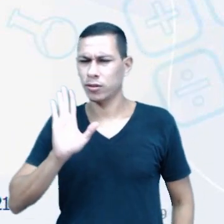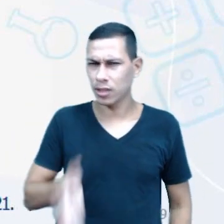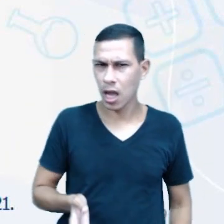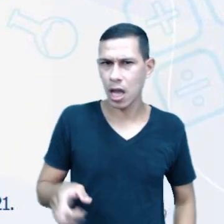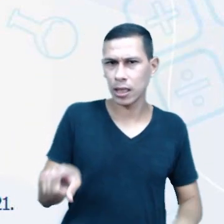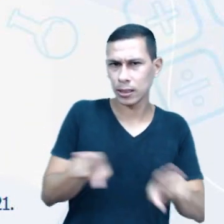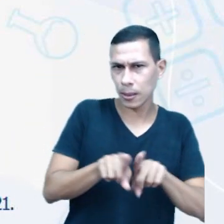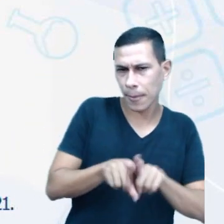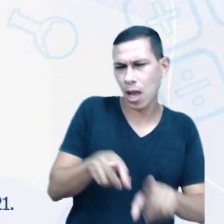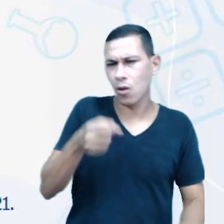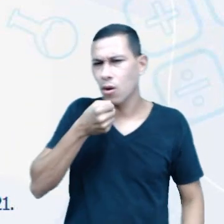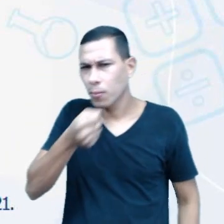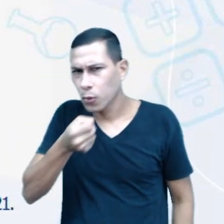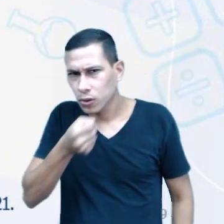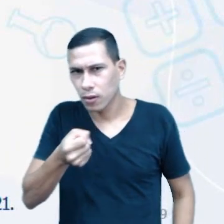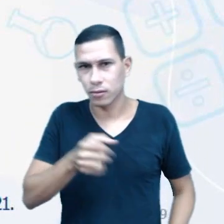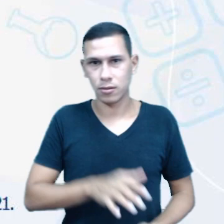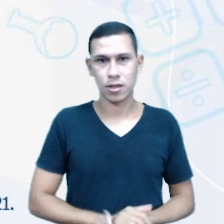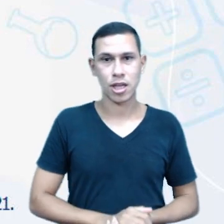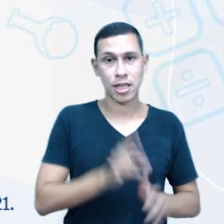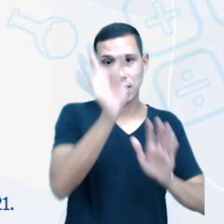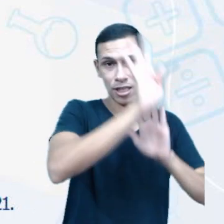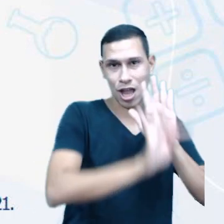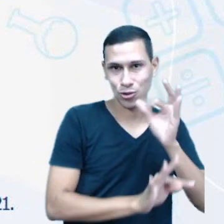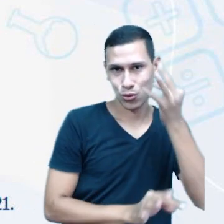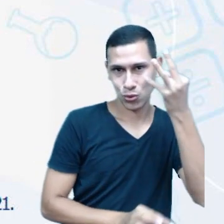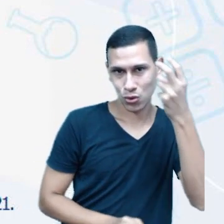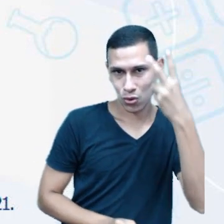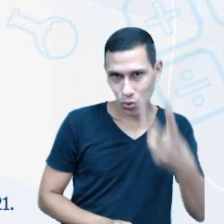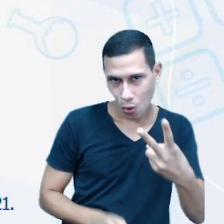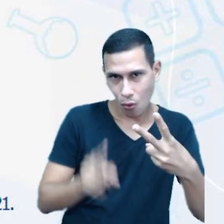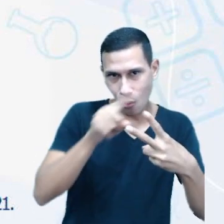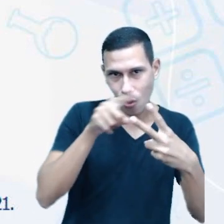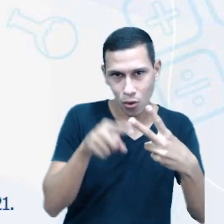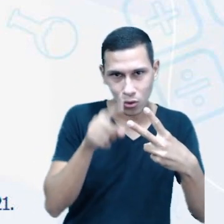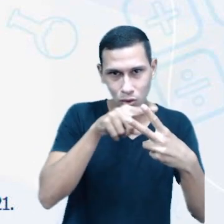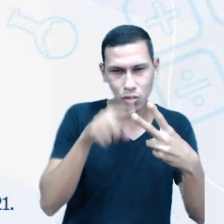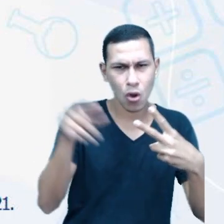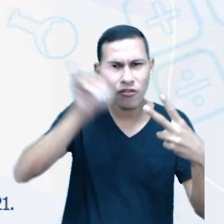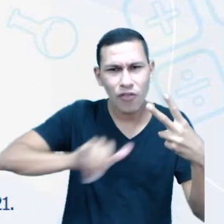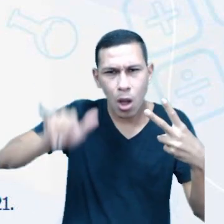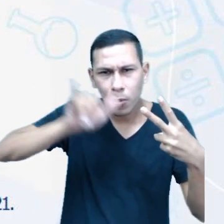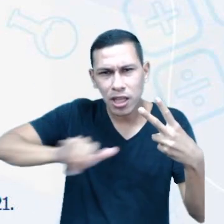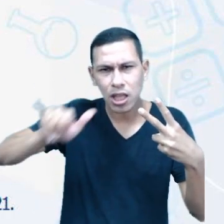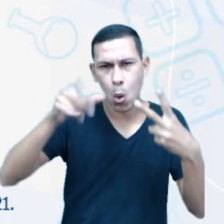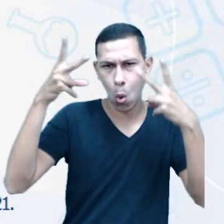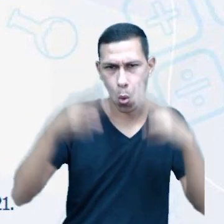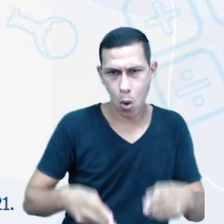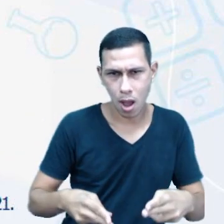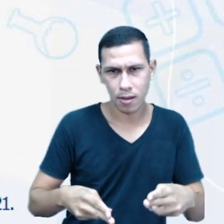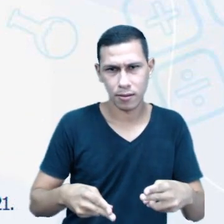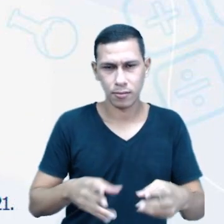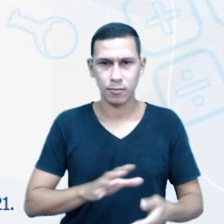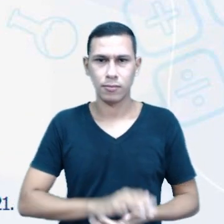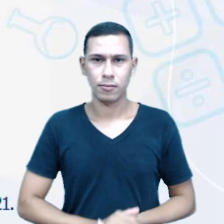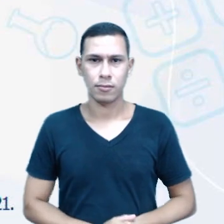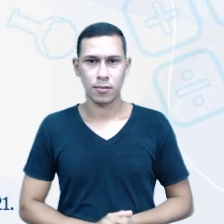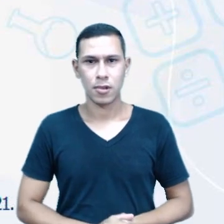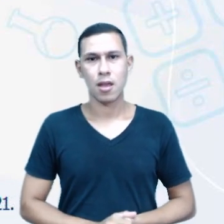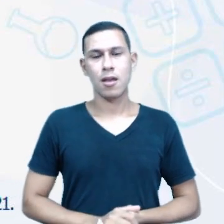reportagem. Ambos os textos trabalham com a mesma informação, que é o descarte